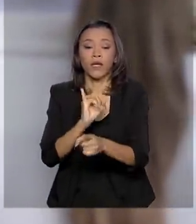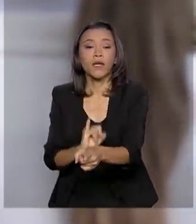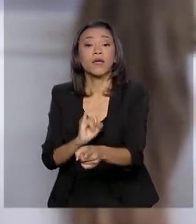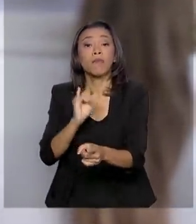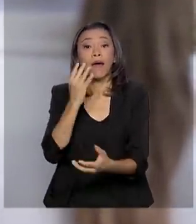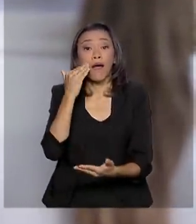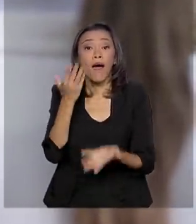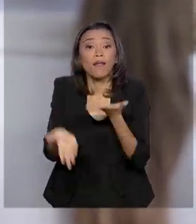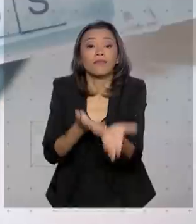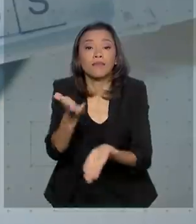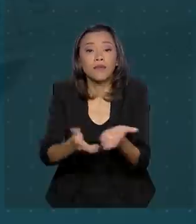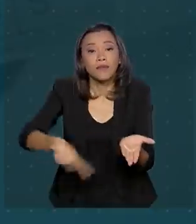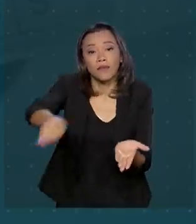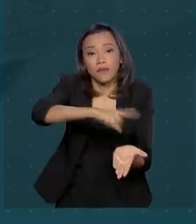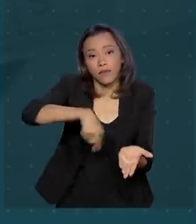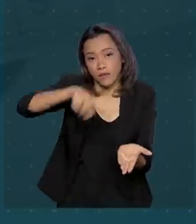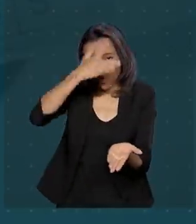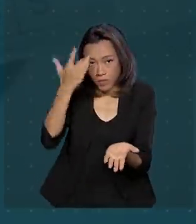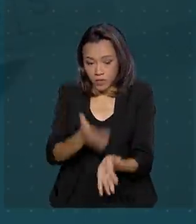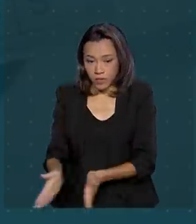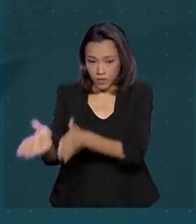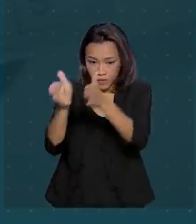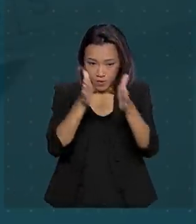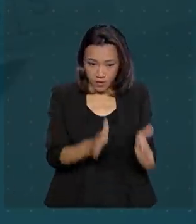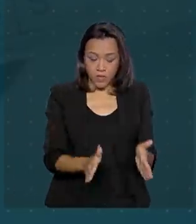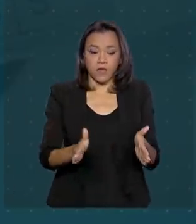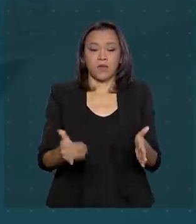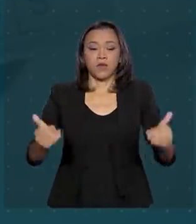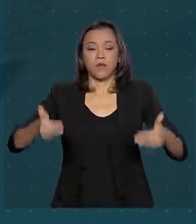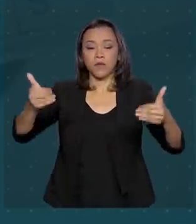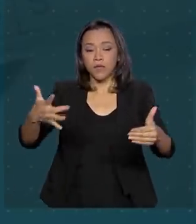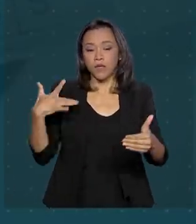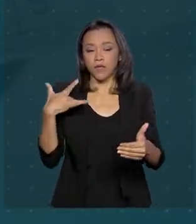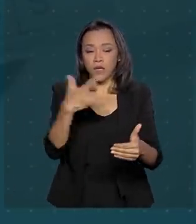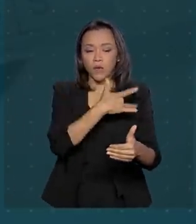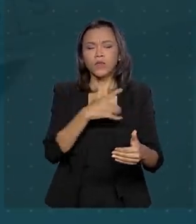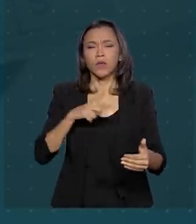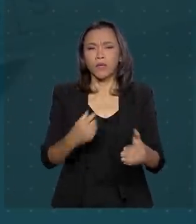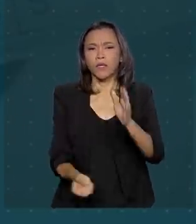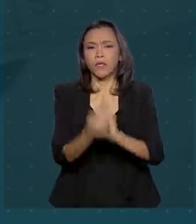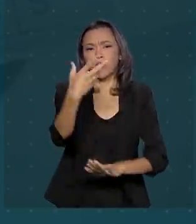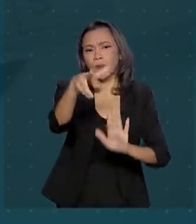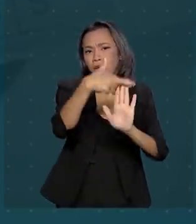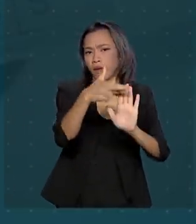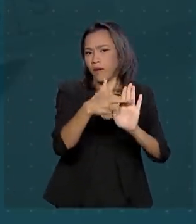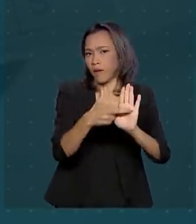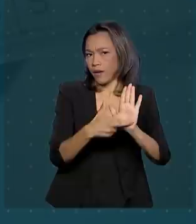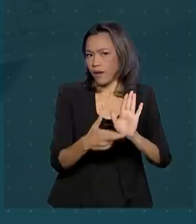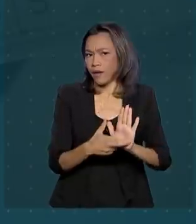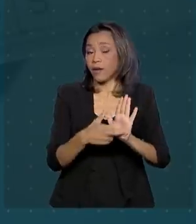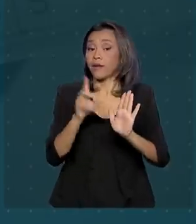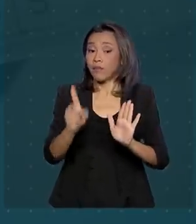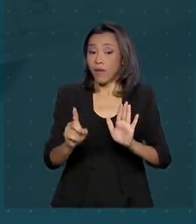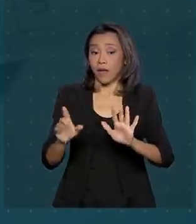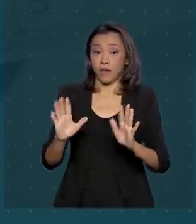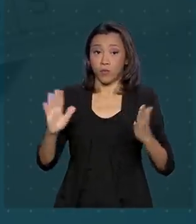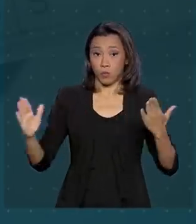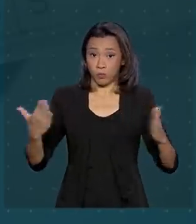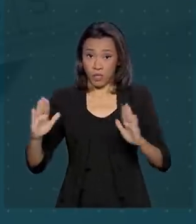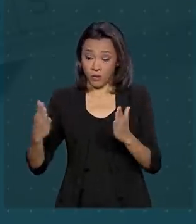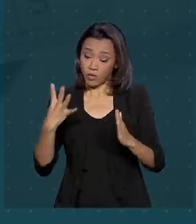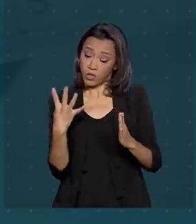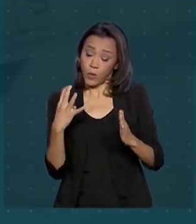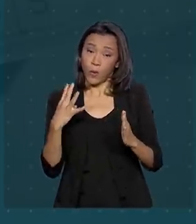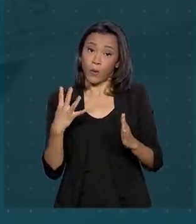os pacientes. O Ministério da Saúde também regulamentou critérios de isolamento e quarentena. O